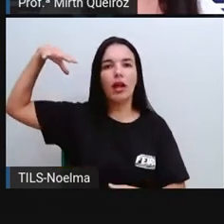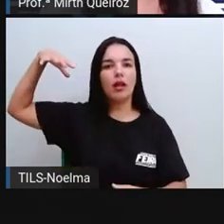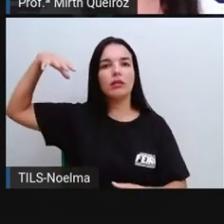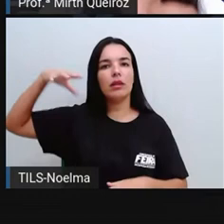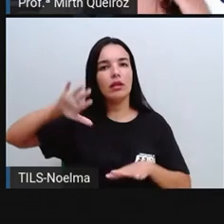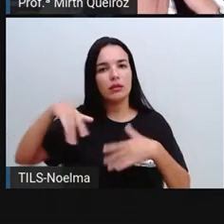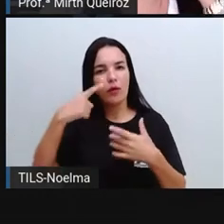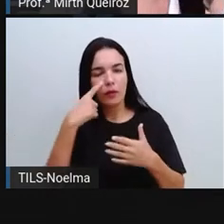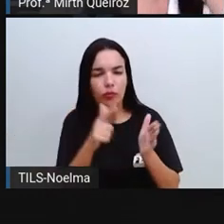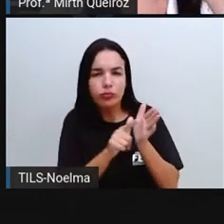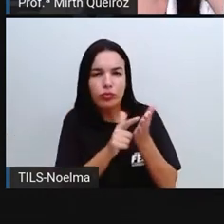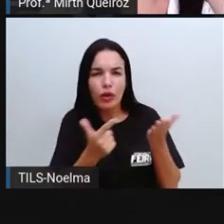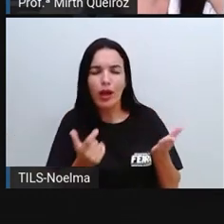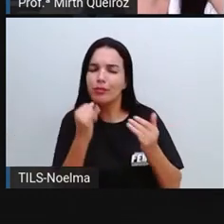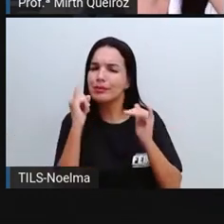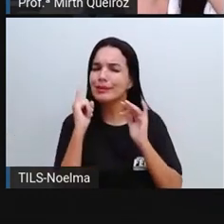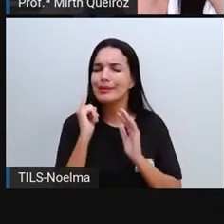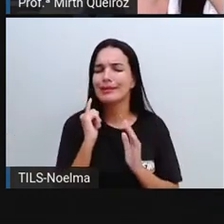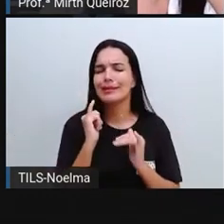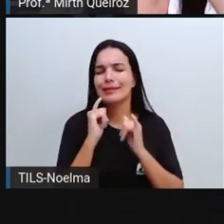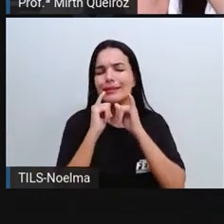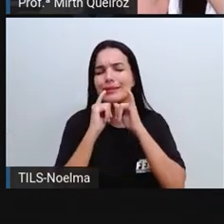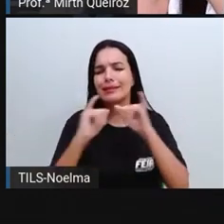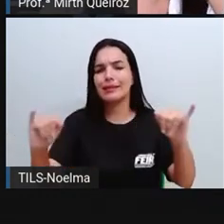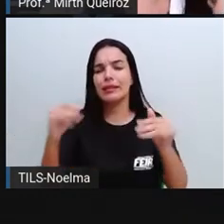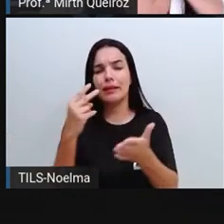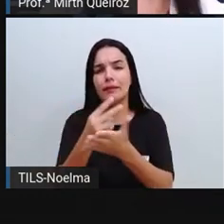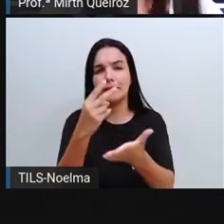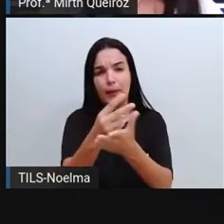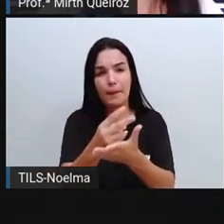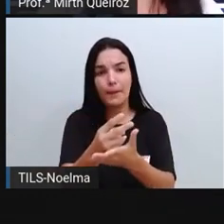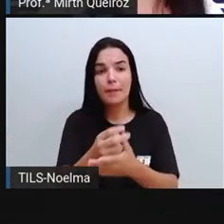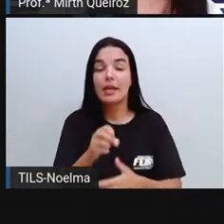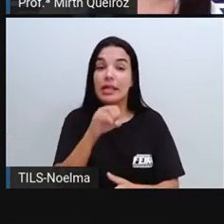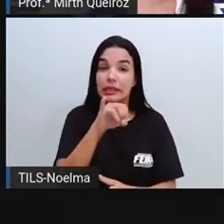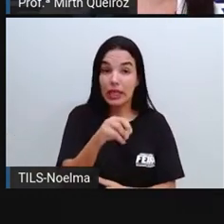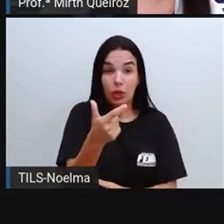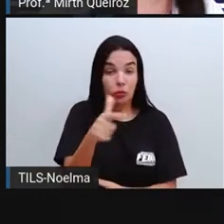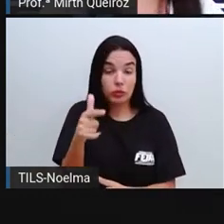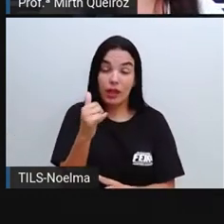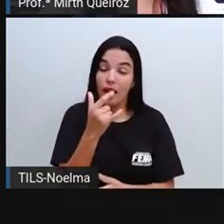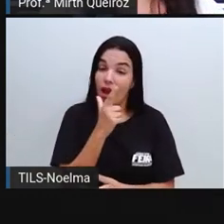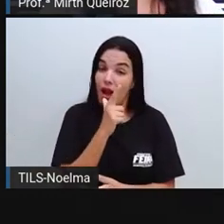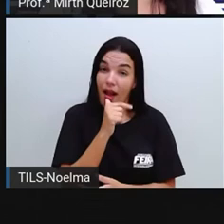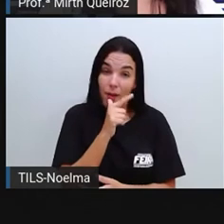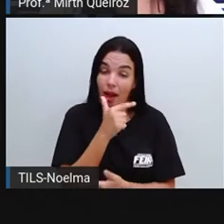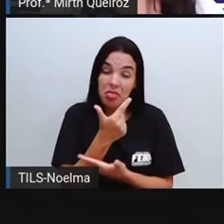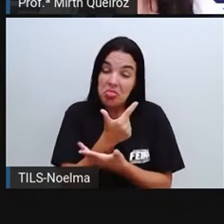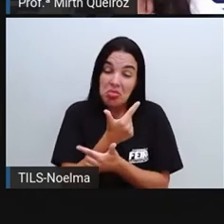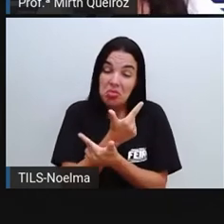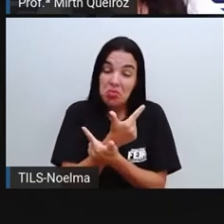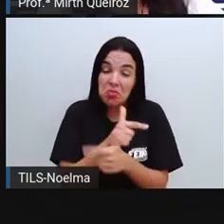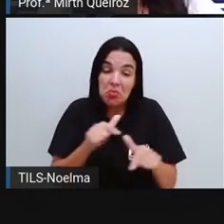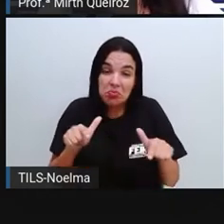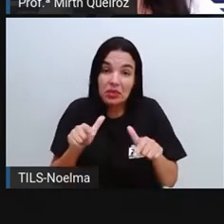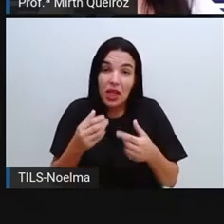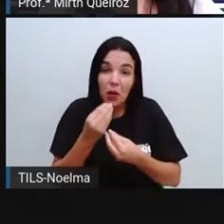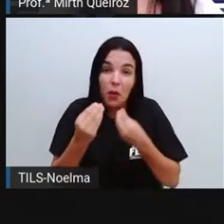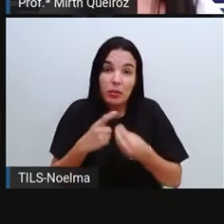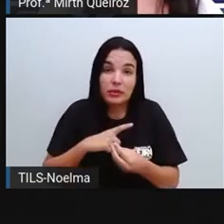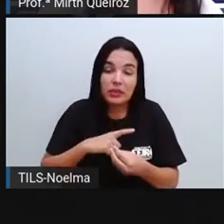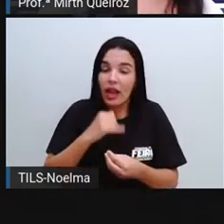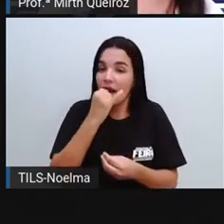do jornal, né? Que se fala muito sobre isso. Ou seja, sem água, nós não temos energia.